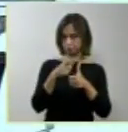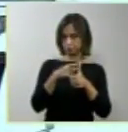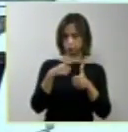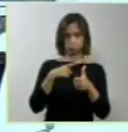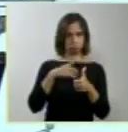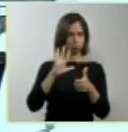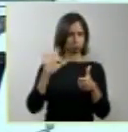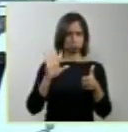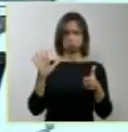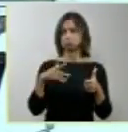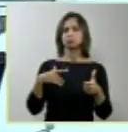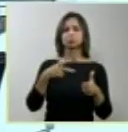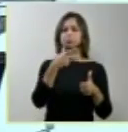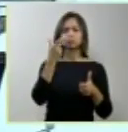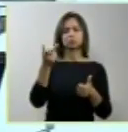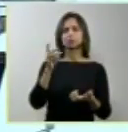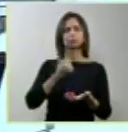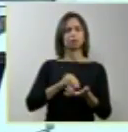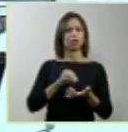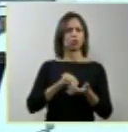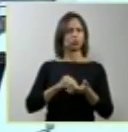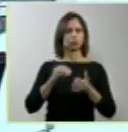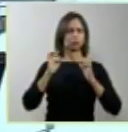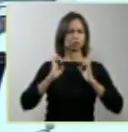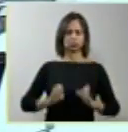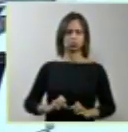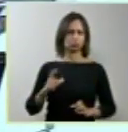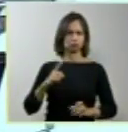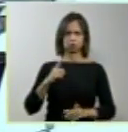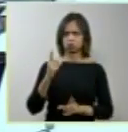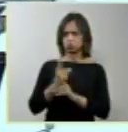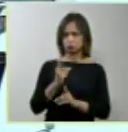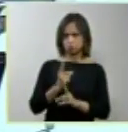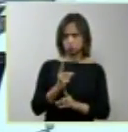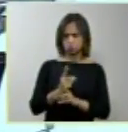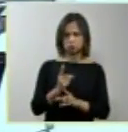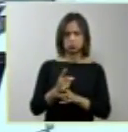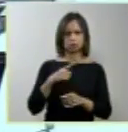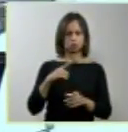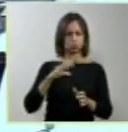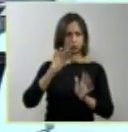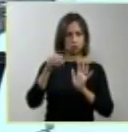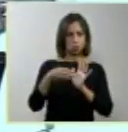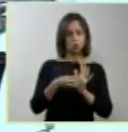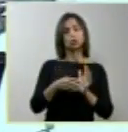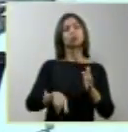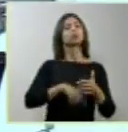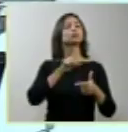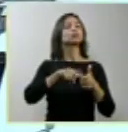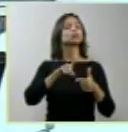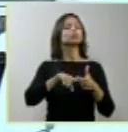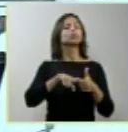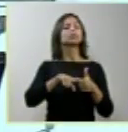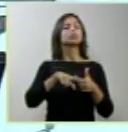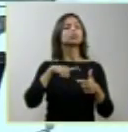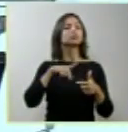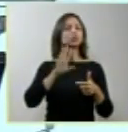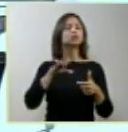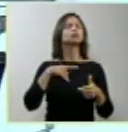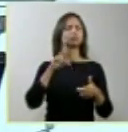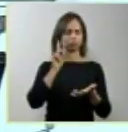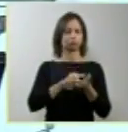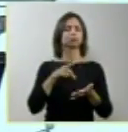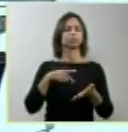insinuei que houvesse falta de ética nos diagnósticos que foram colocados. E o segundo, que de fato eu fiz a